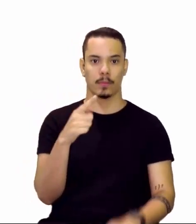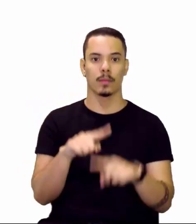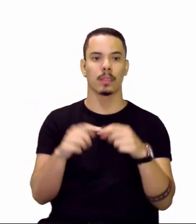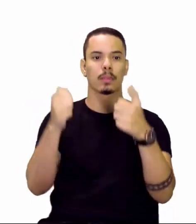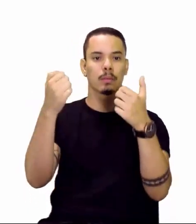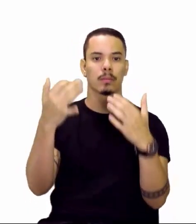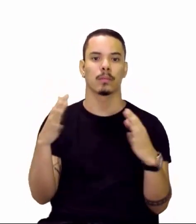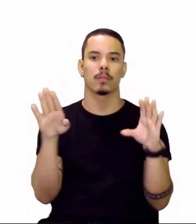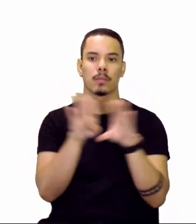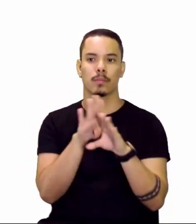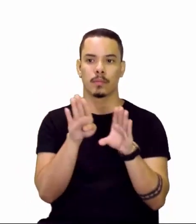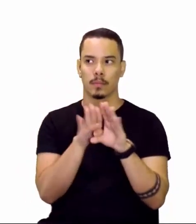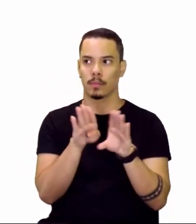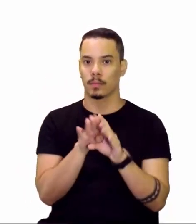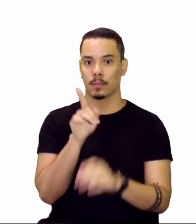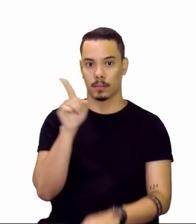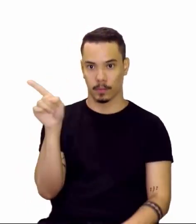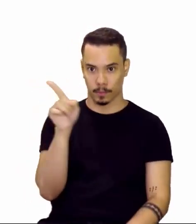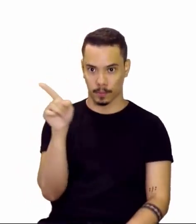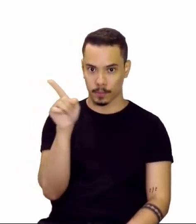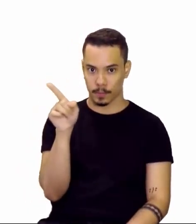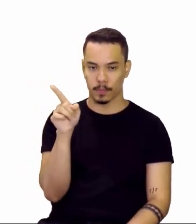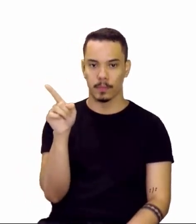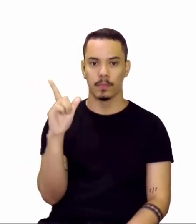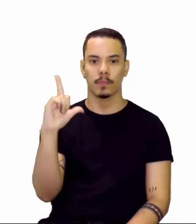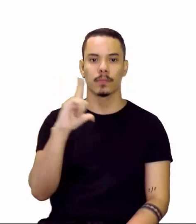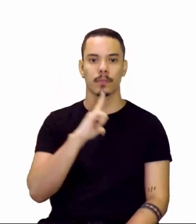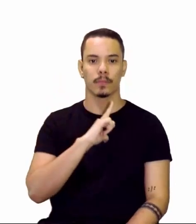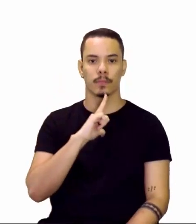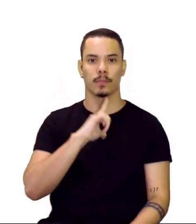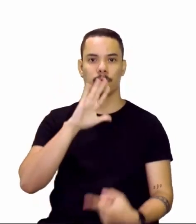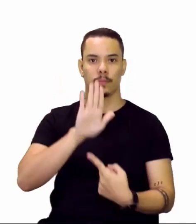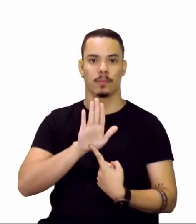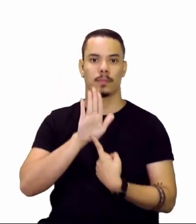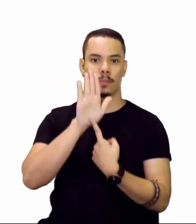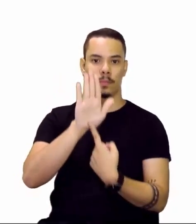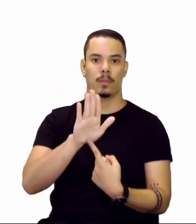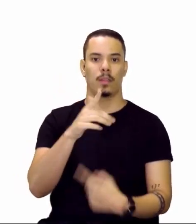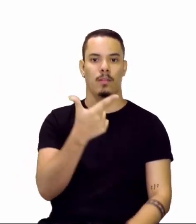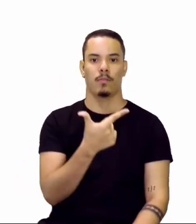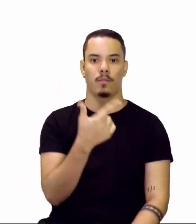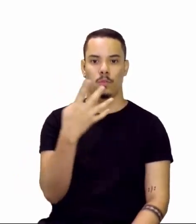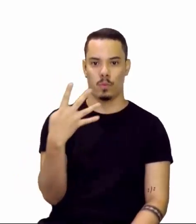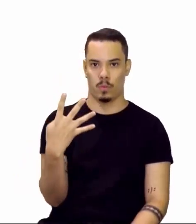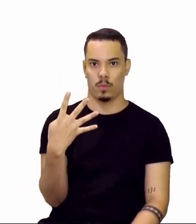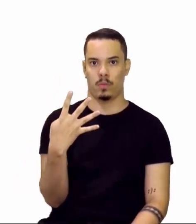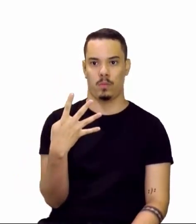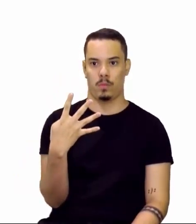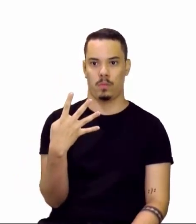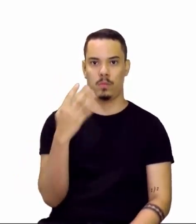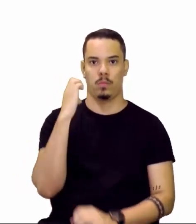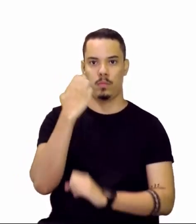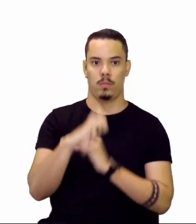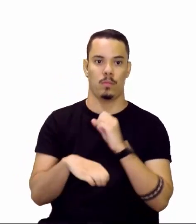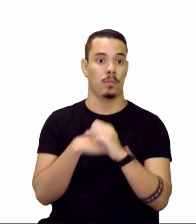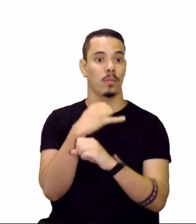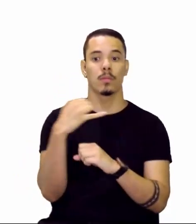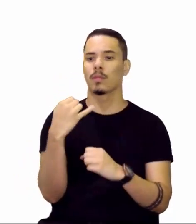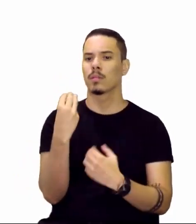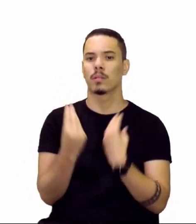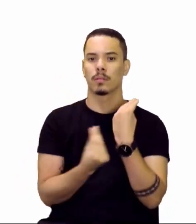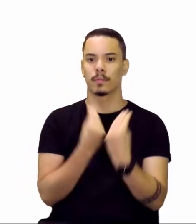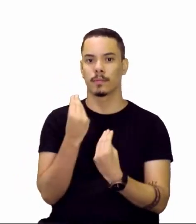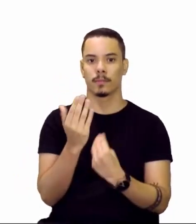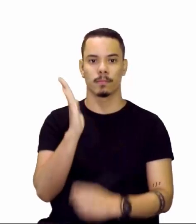dizendo que esse íon aqui, ele apresenta 24 elétrons. Ele apresenta 24 elétrons, gente,